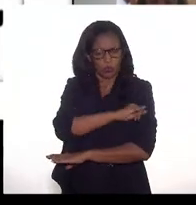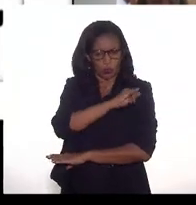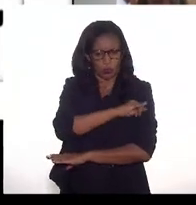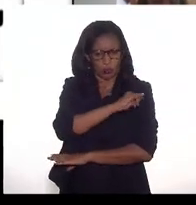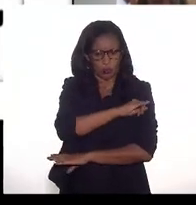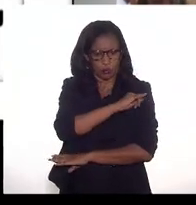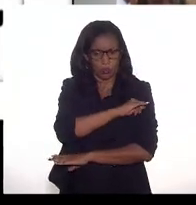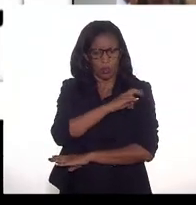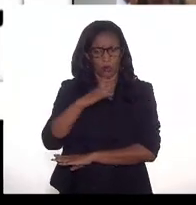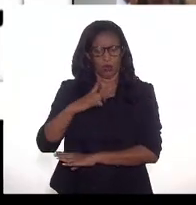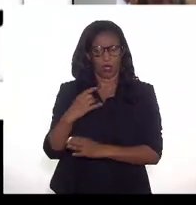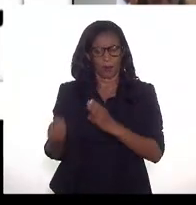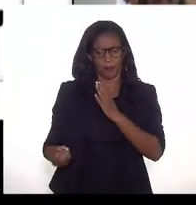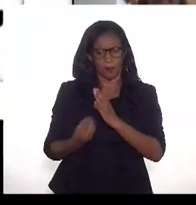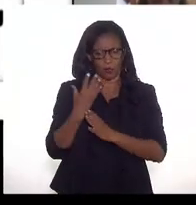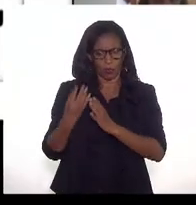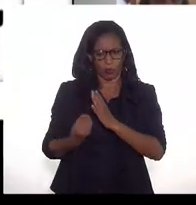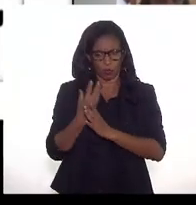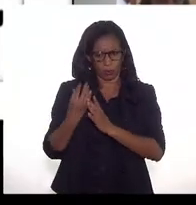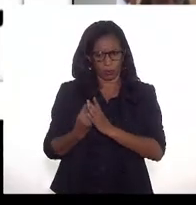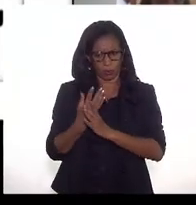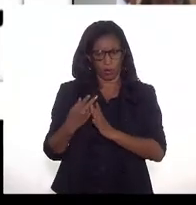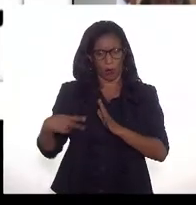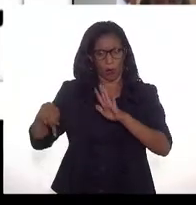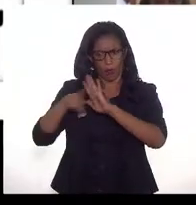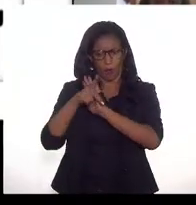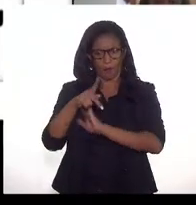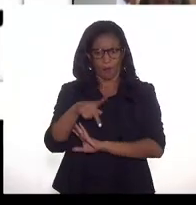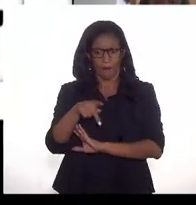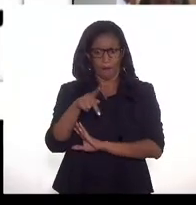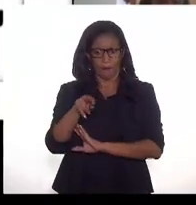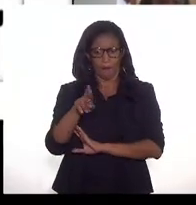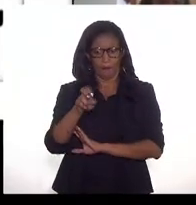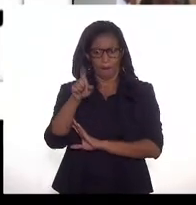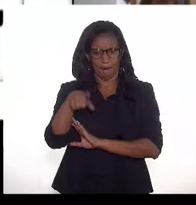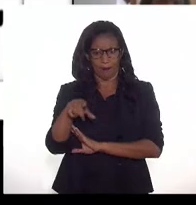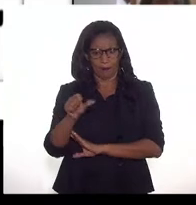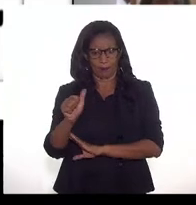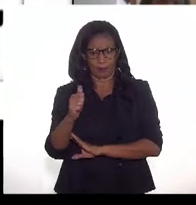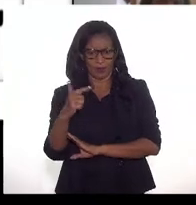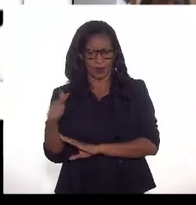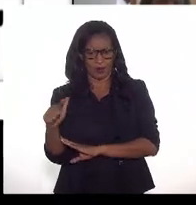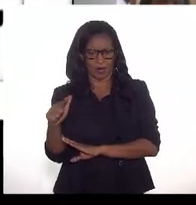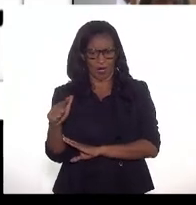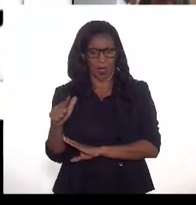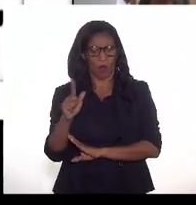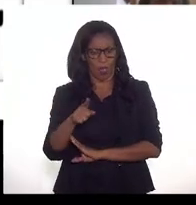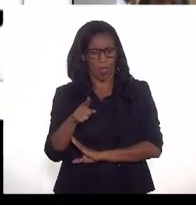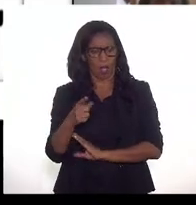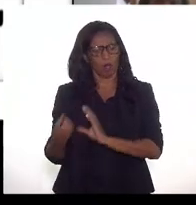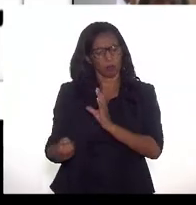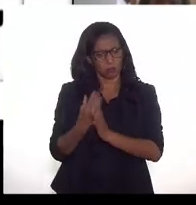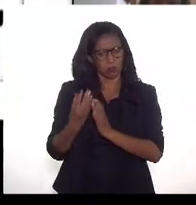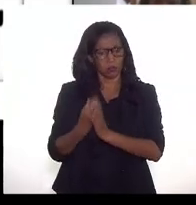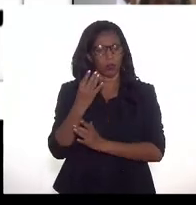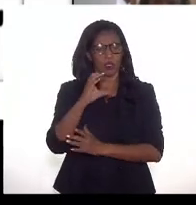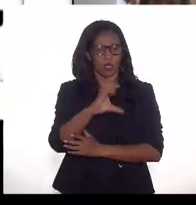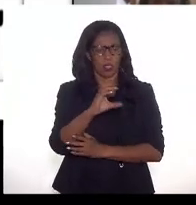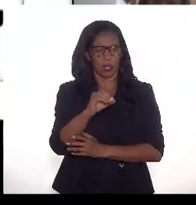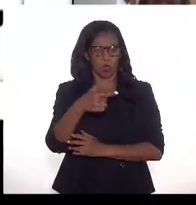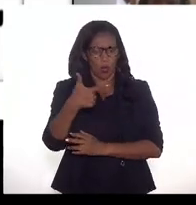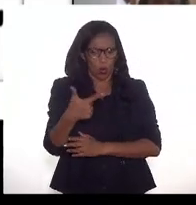possuem CO2, né, essas jazidas que eu citei, elas têm sistema de separação de CO2, tá, então todas essas unidades